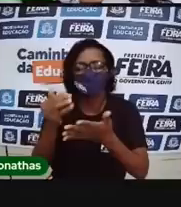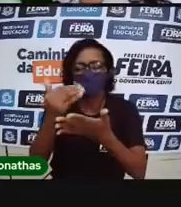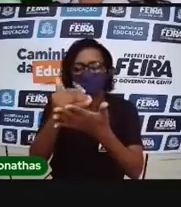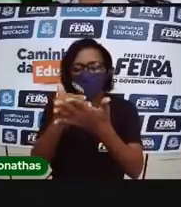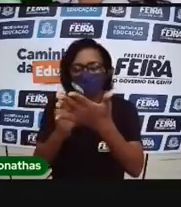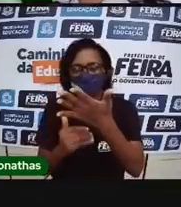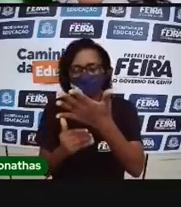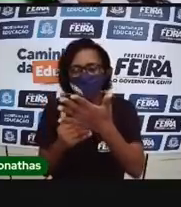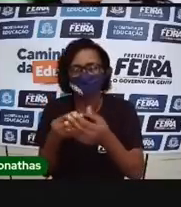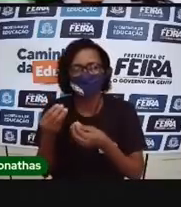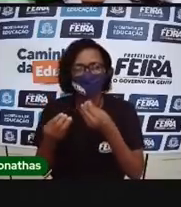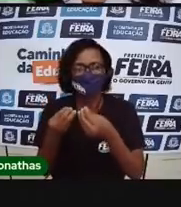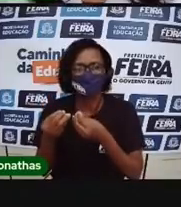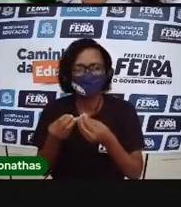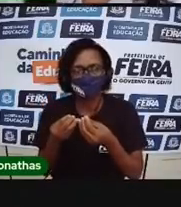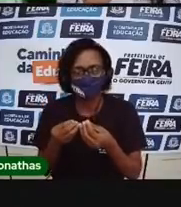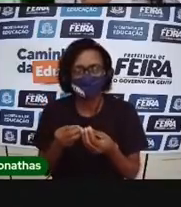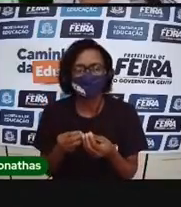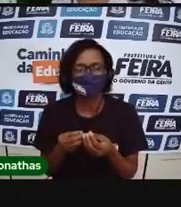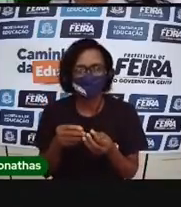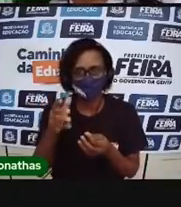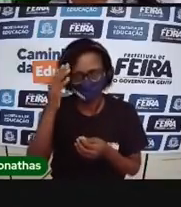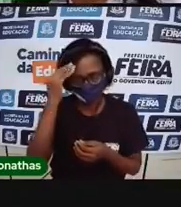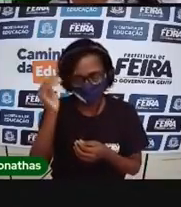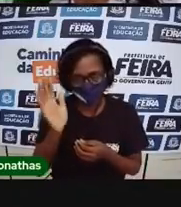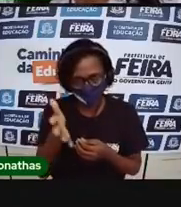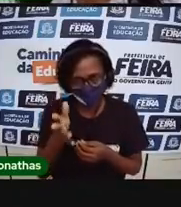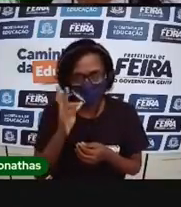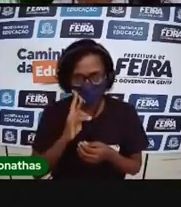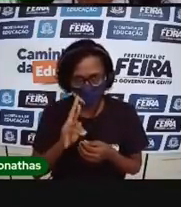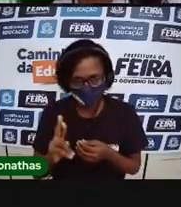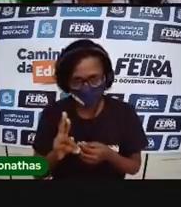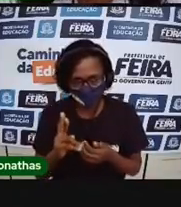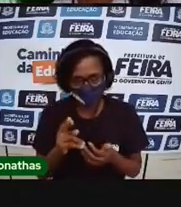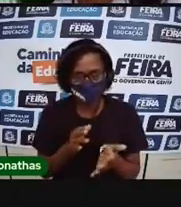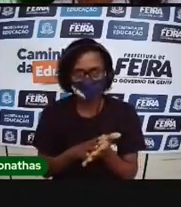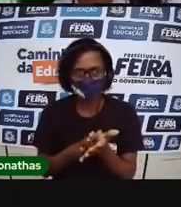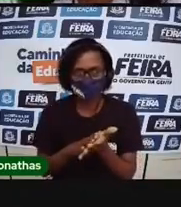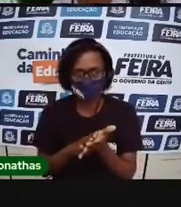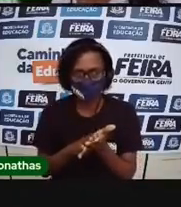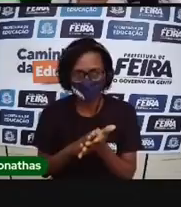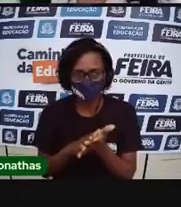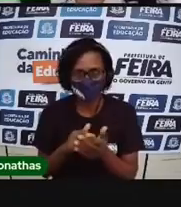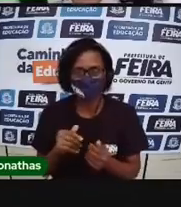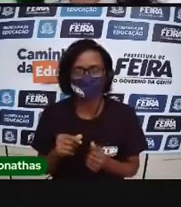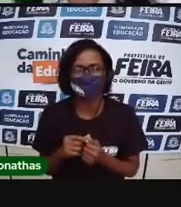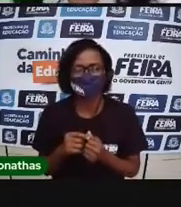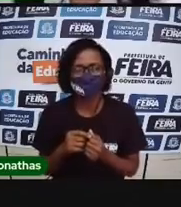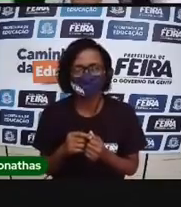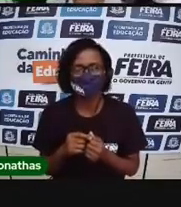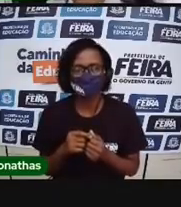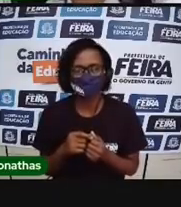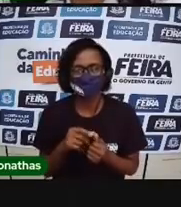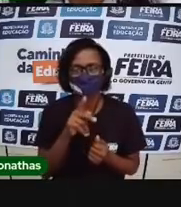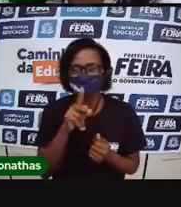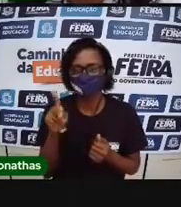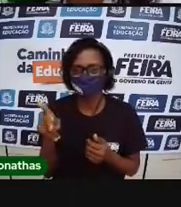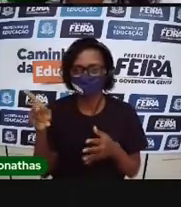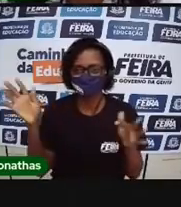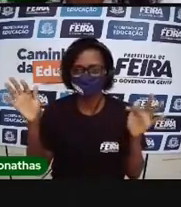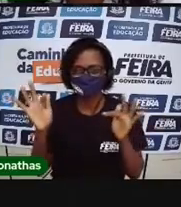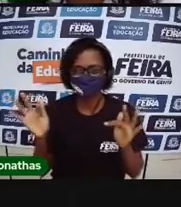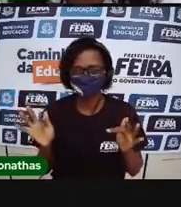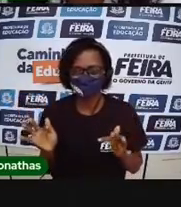E isso aí, gente. Muito bem. Respondam bem bonitinho, tá bom? A sua professora vai ficar muito